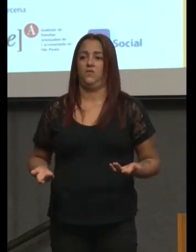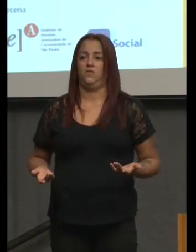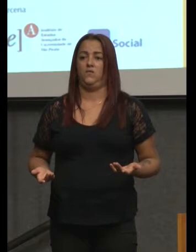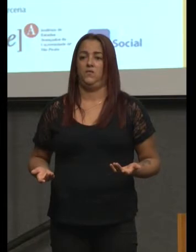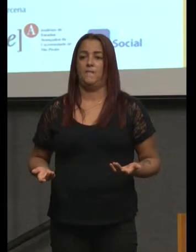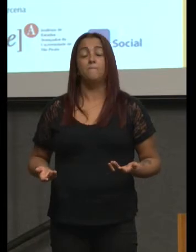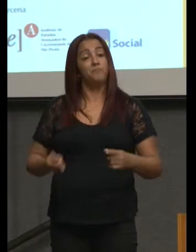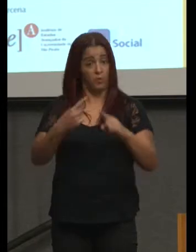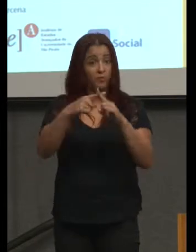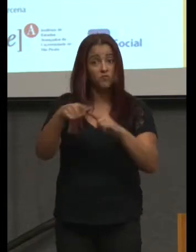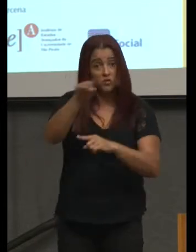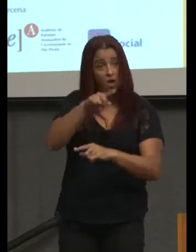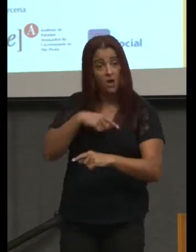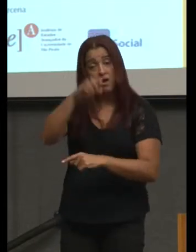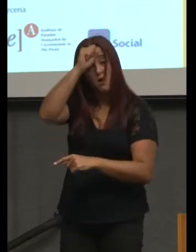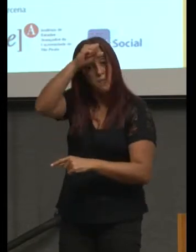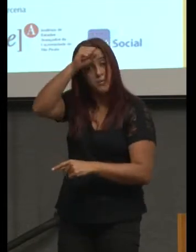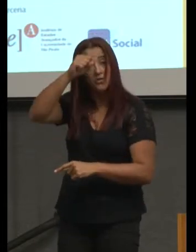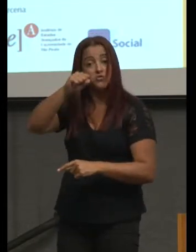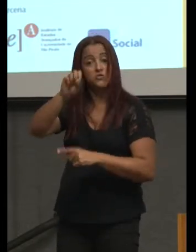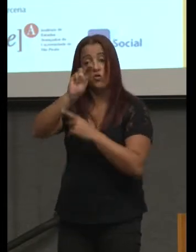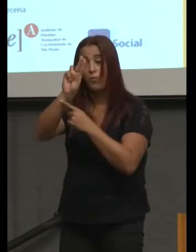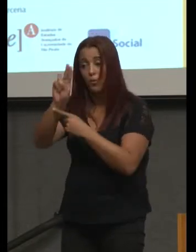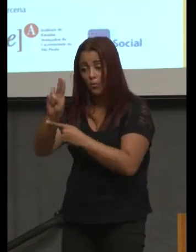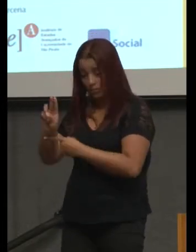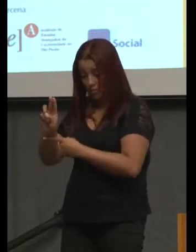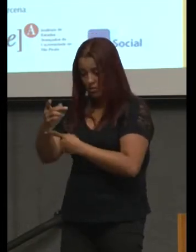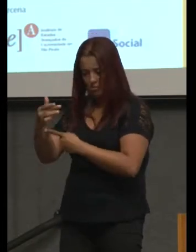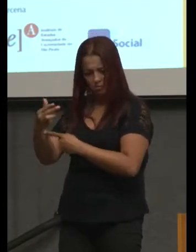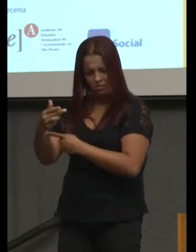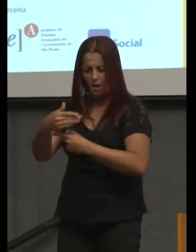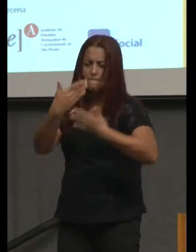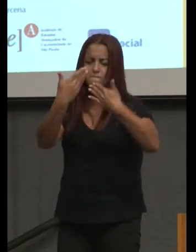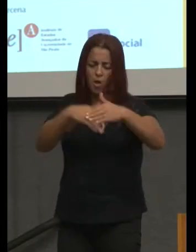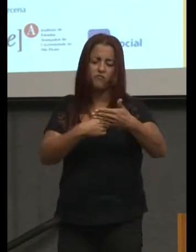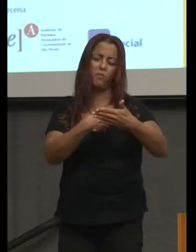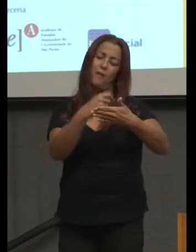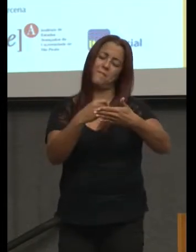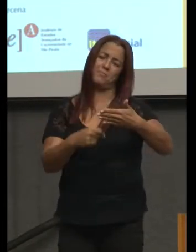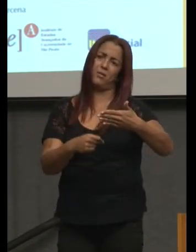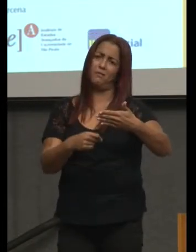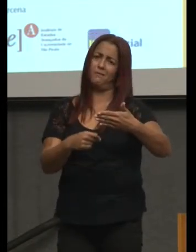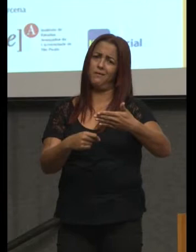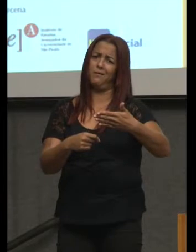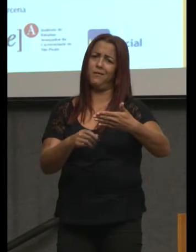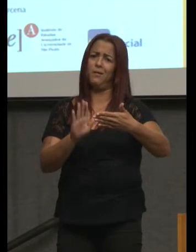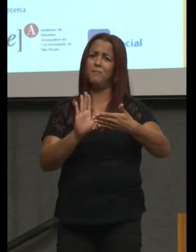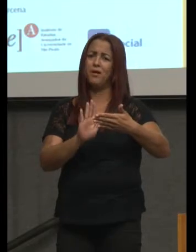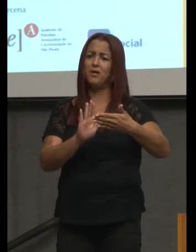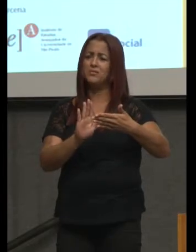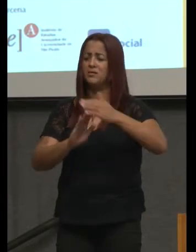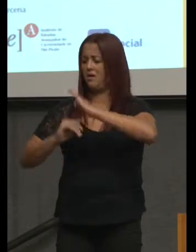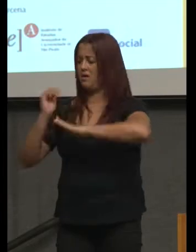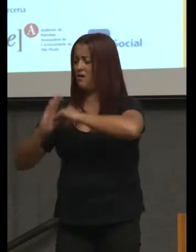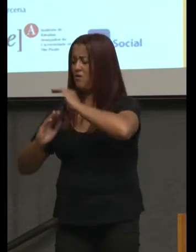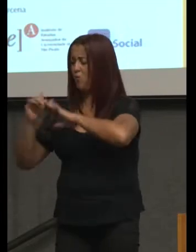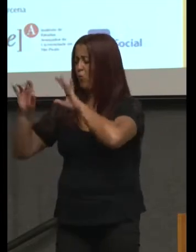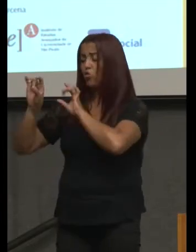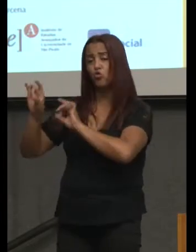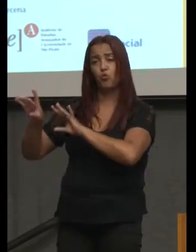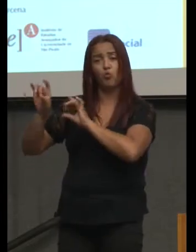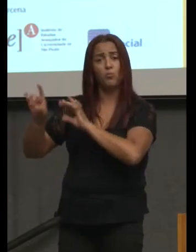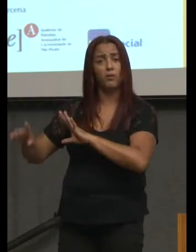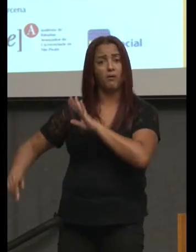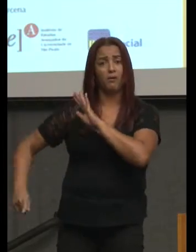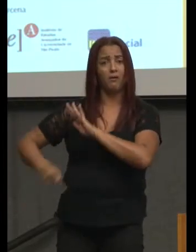o nome das coisas e reproduz na prova? Cadê a sua autonomia? A prova tem que ter elementos que demandam